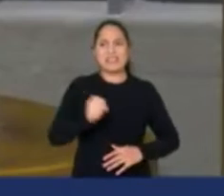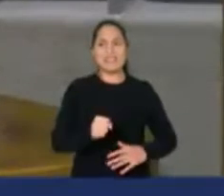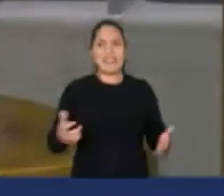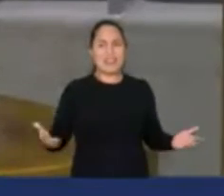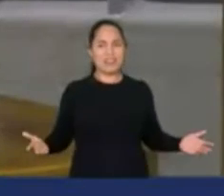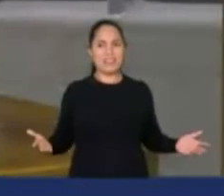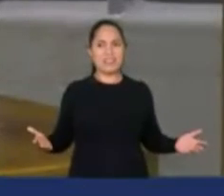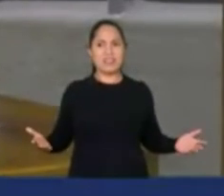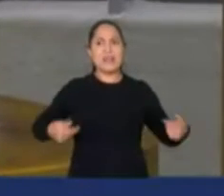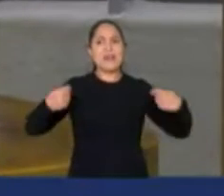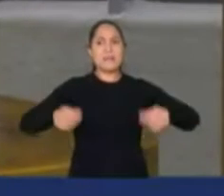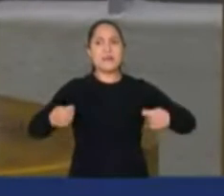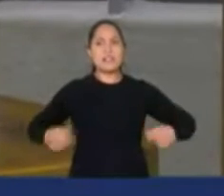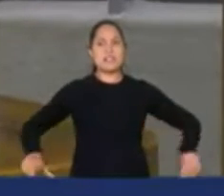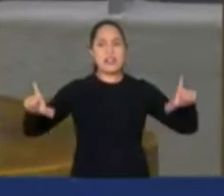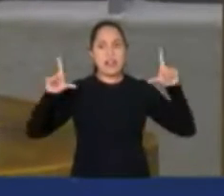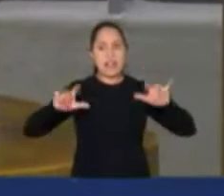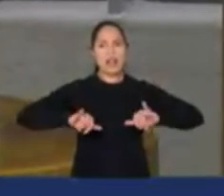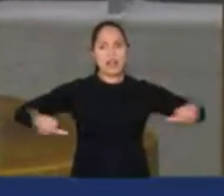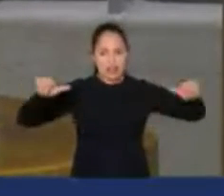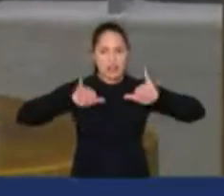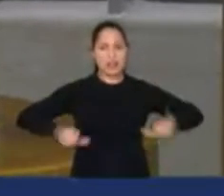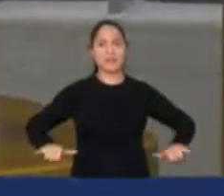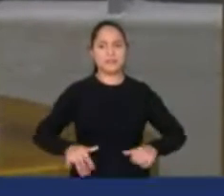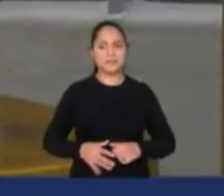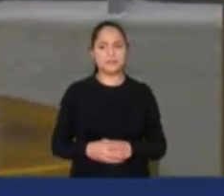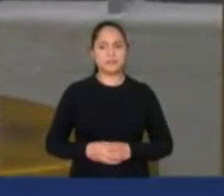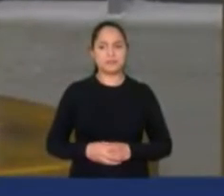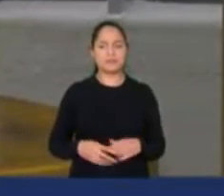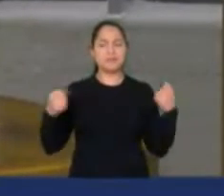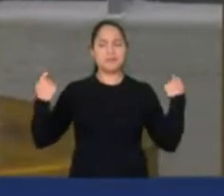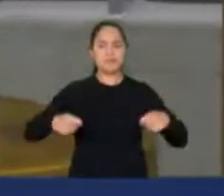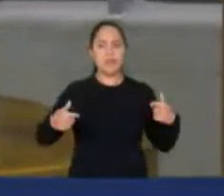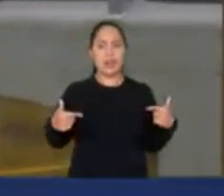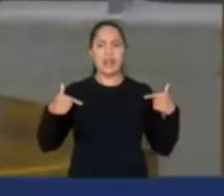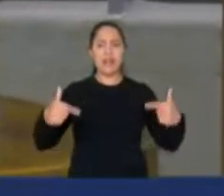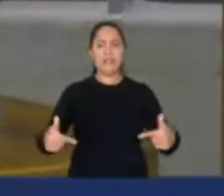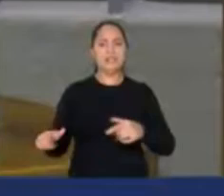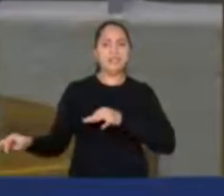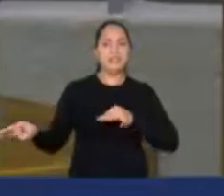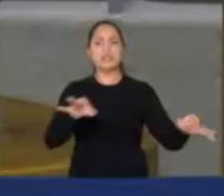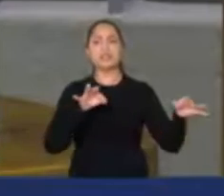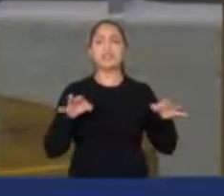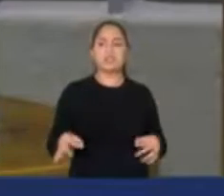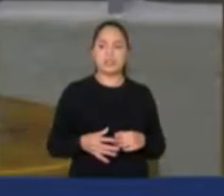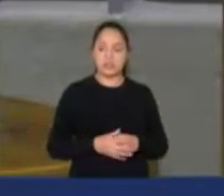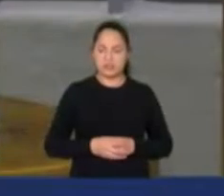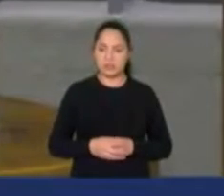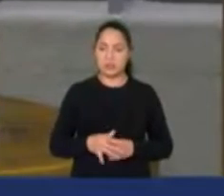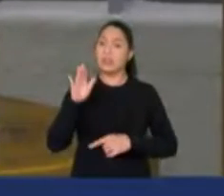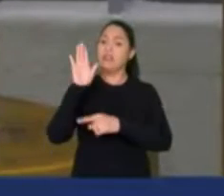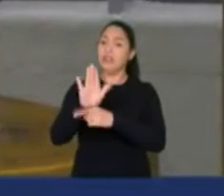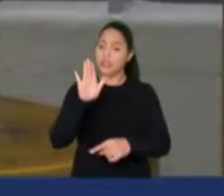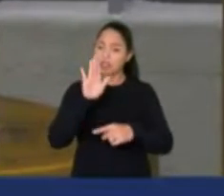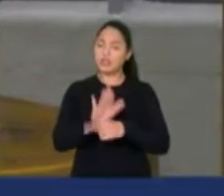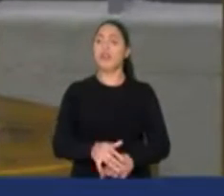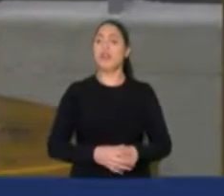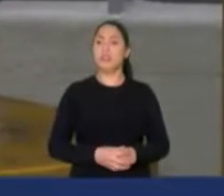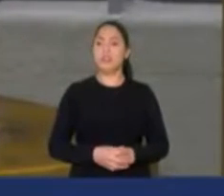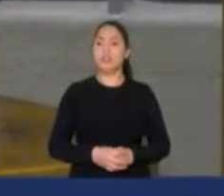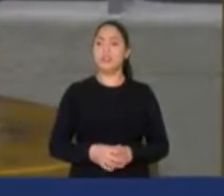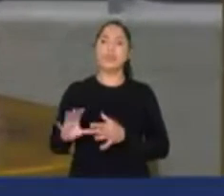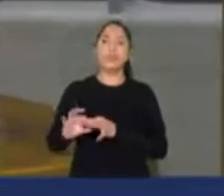É preciso ações que organizem e ajudem a auto-organização dos trabalhadores